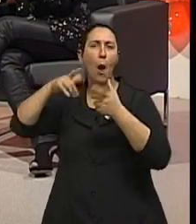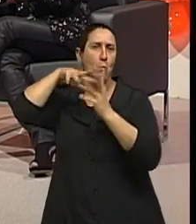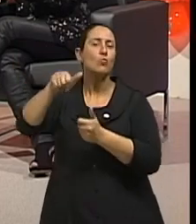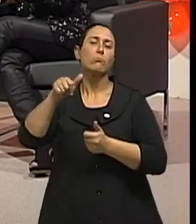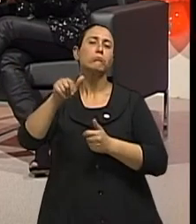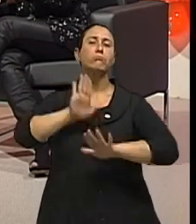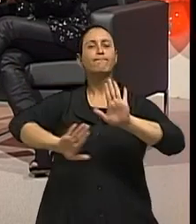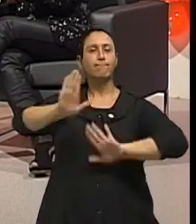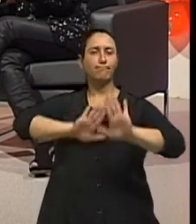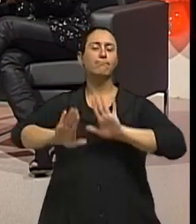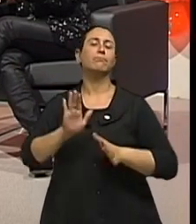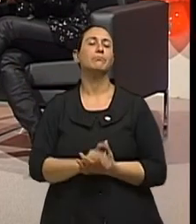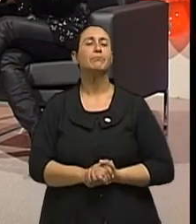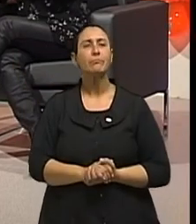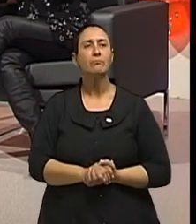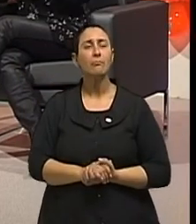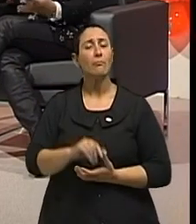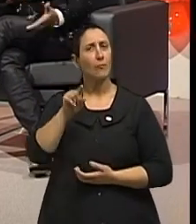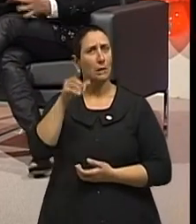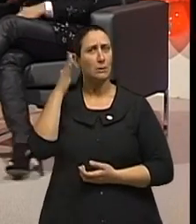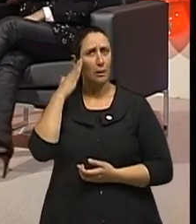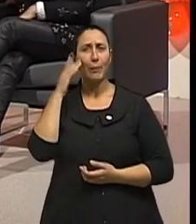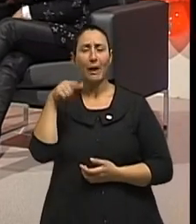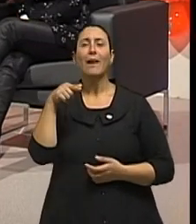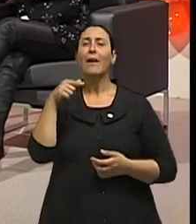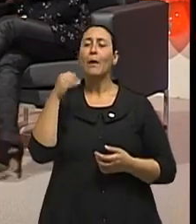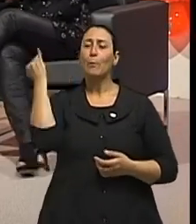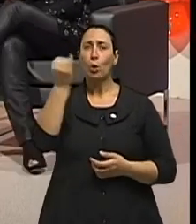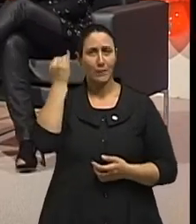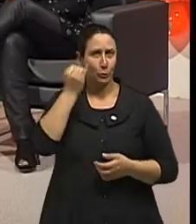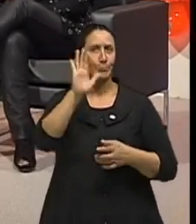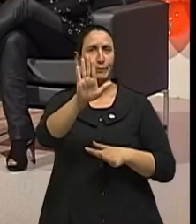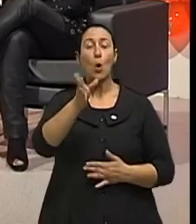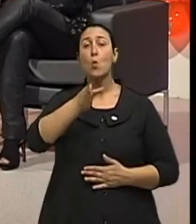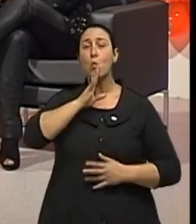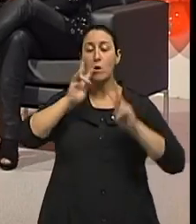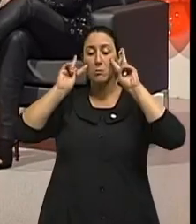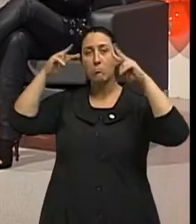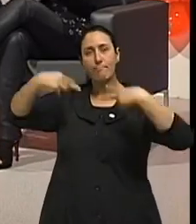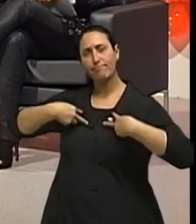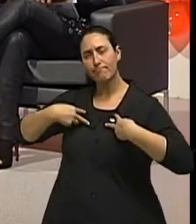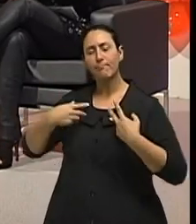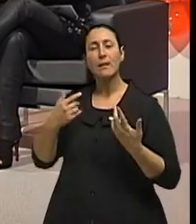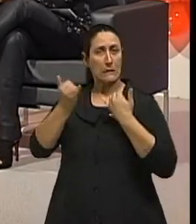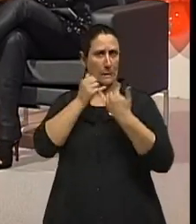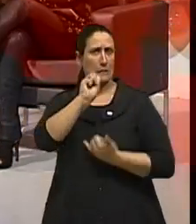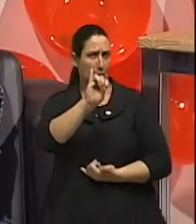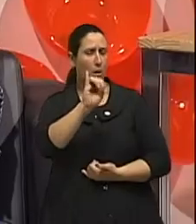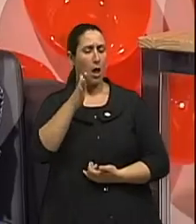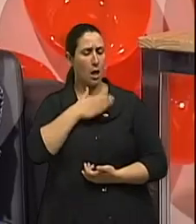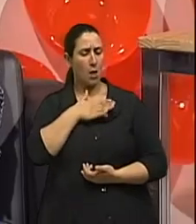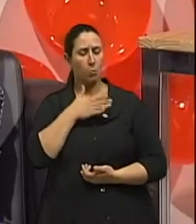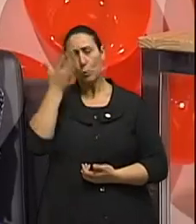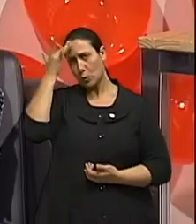ela é fundamental, mas ela não é suficiente. Ah, perfeito, ótimo. Por exemplo, o autoconhecimento é extremamente importante. Por exemplo, se eu não souber que